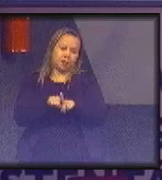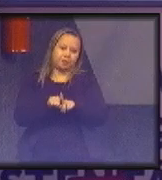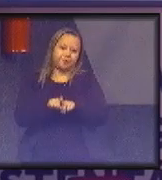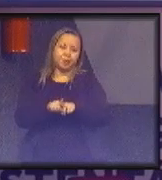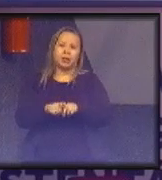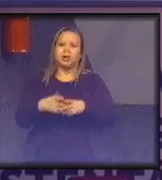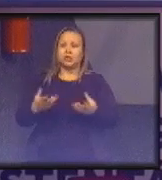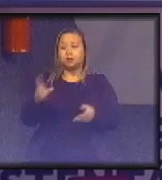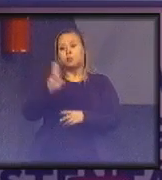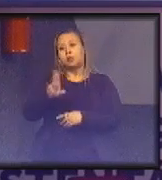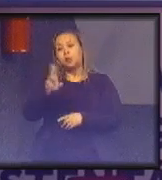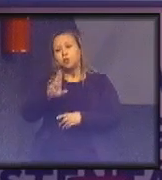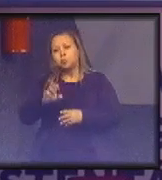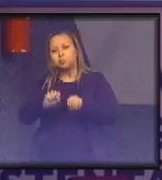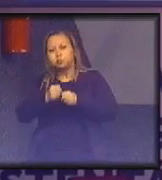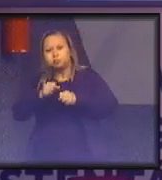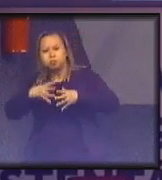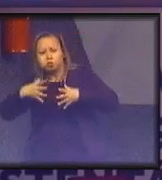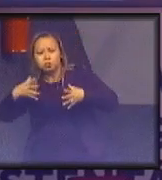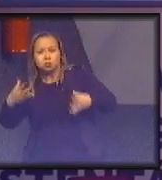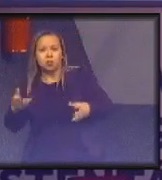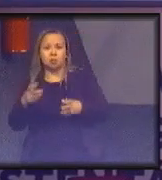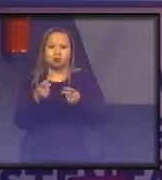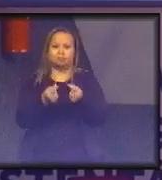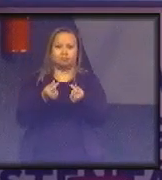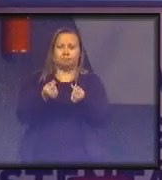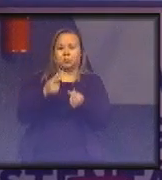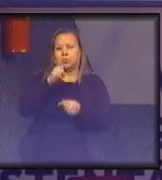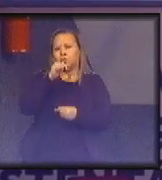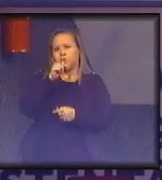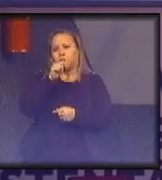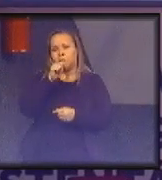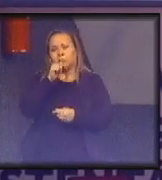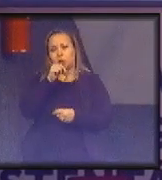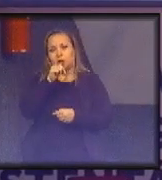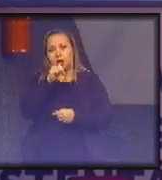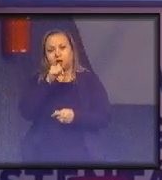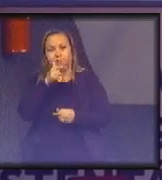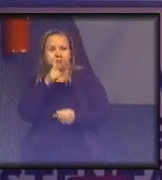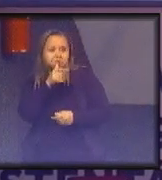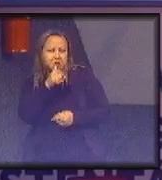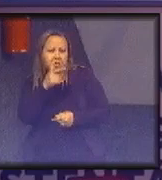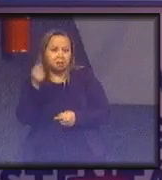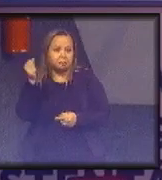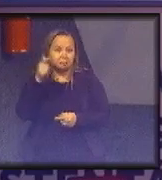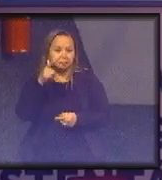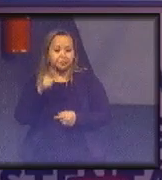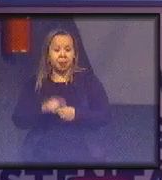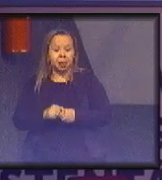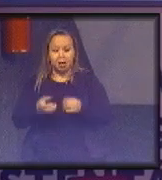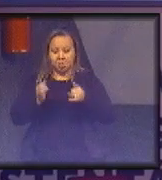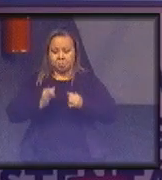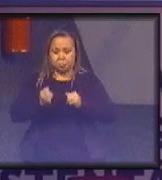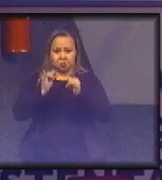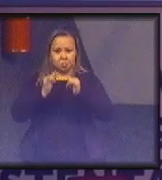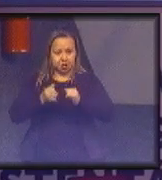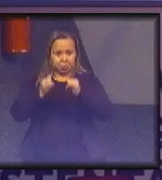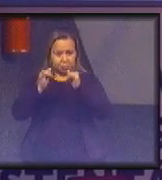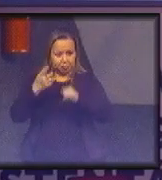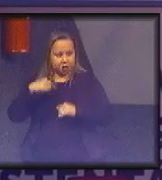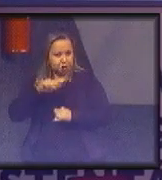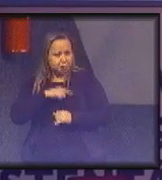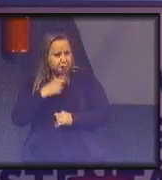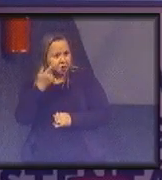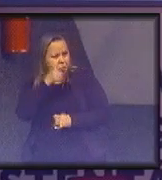exagerado de recursos naturais. Muitas pessoas acham que, por via da tecnologia, a gente vai